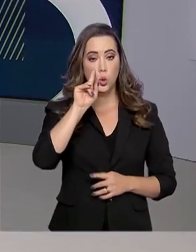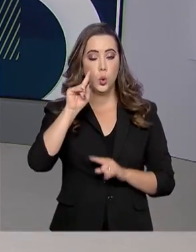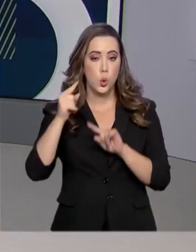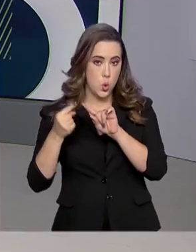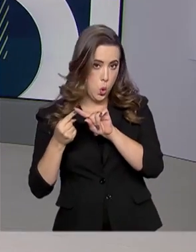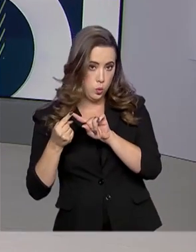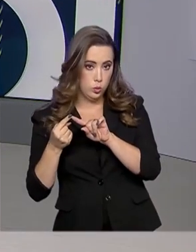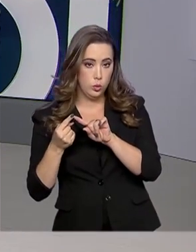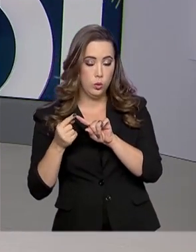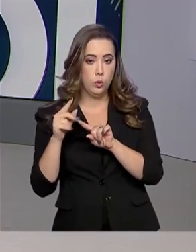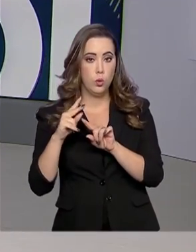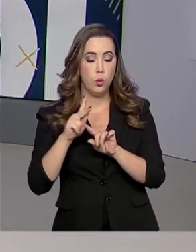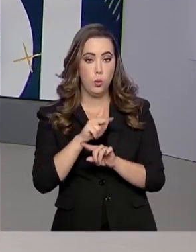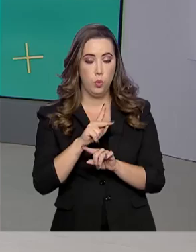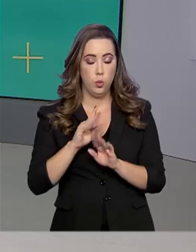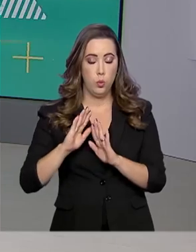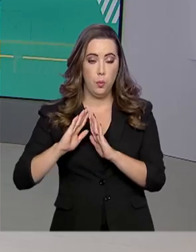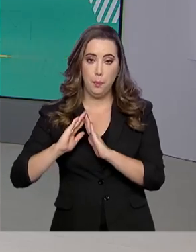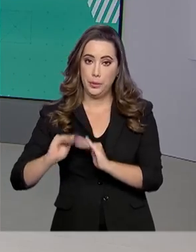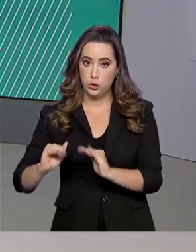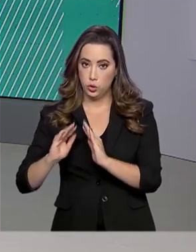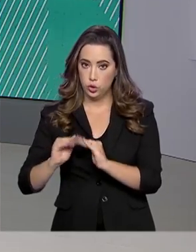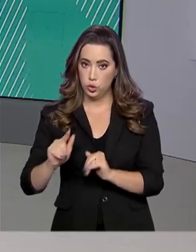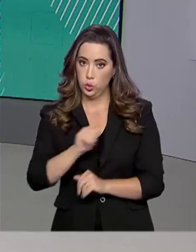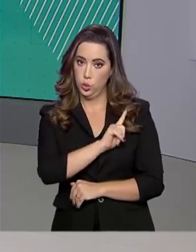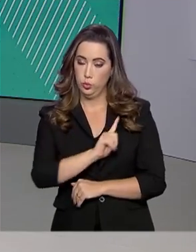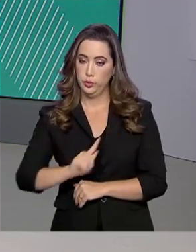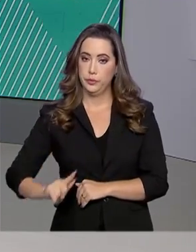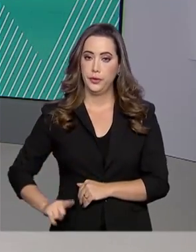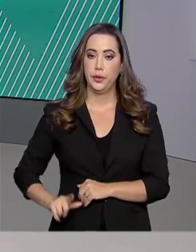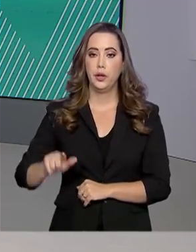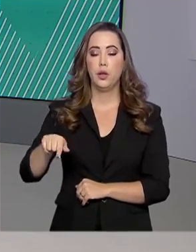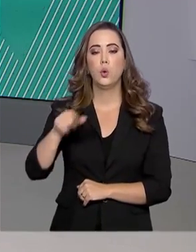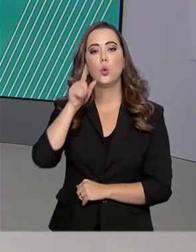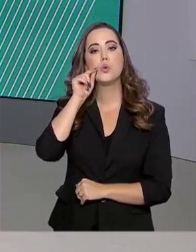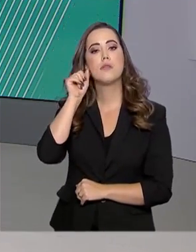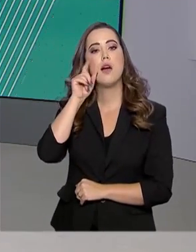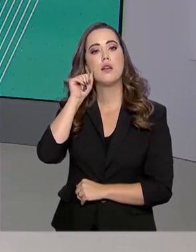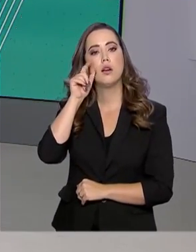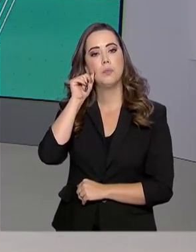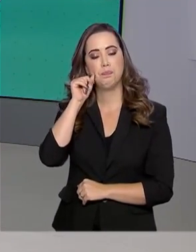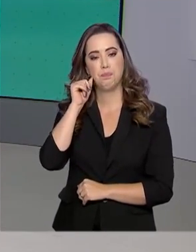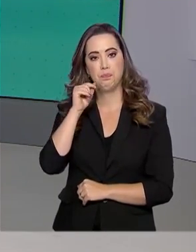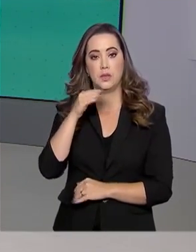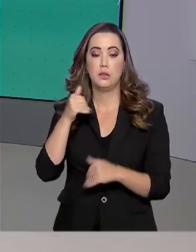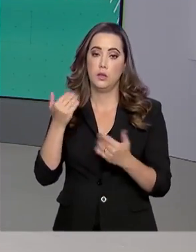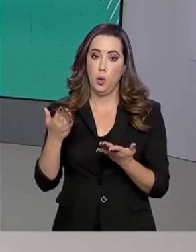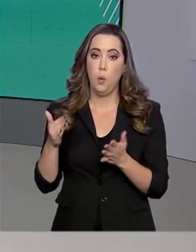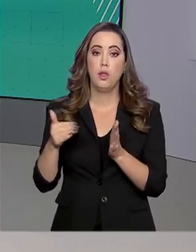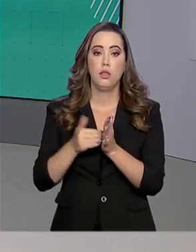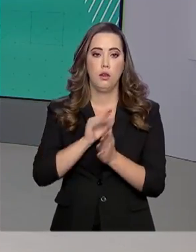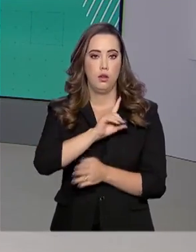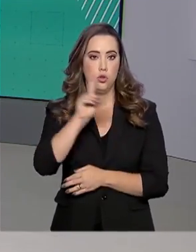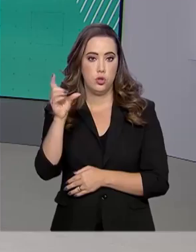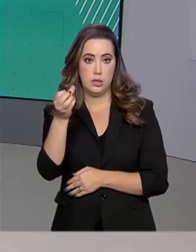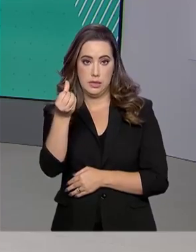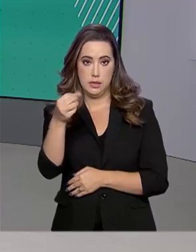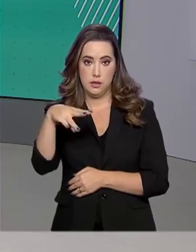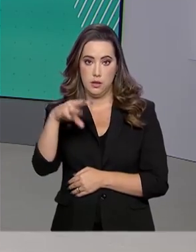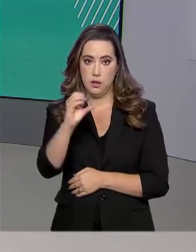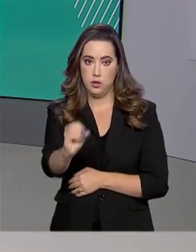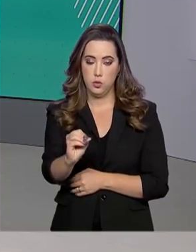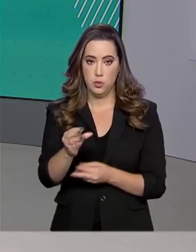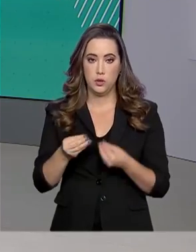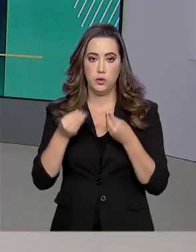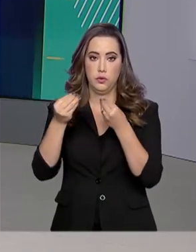pedido do governador do Ceará, Camilo Santana, e prorrogou até o dia 6 de março a permanência das Forças Armadas para a garantia da lei